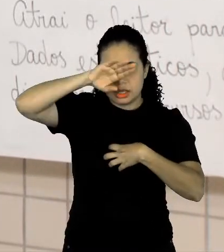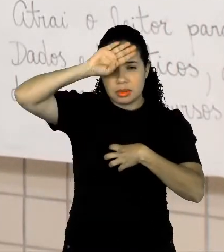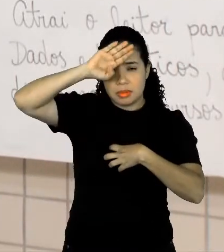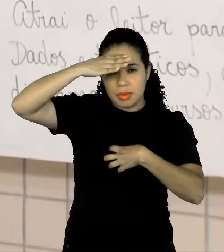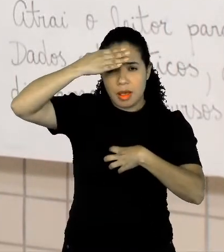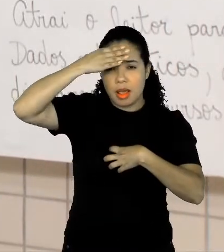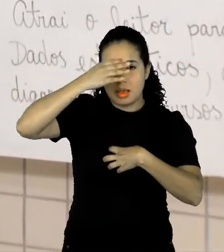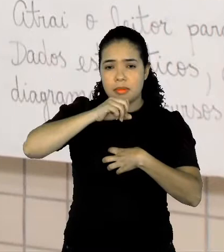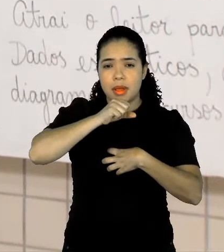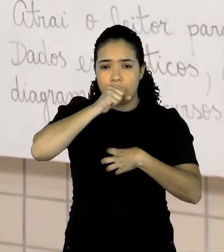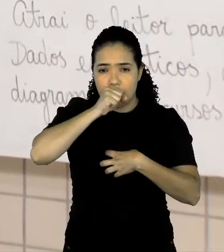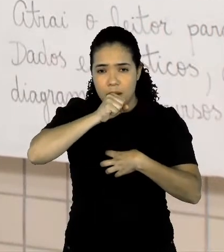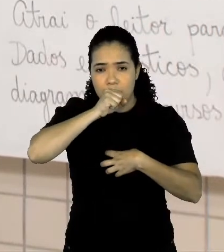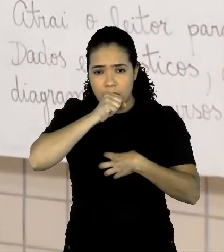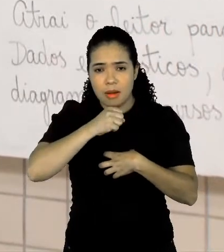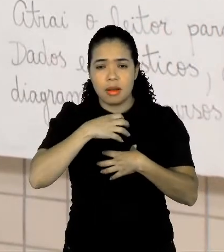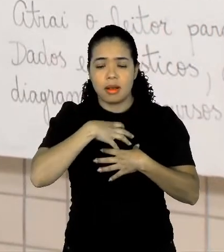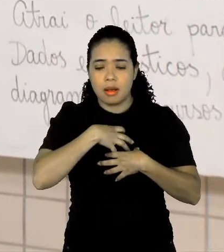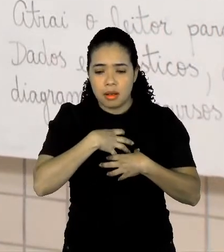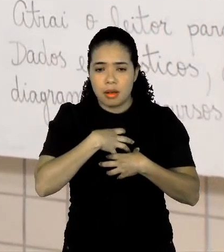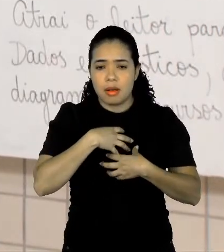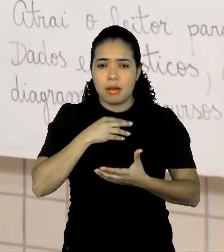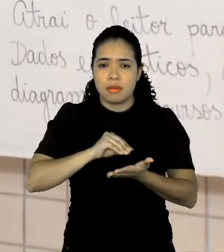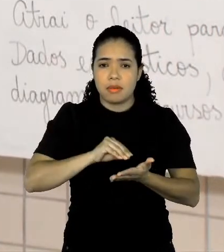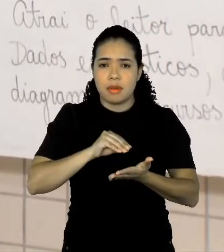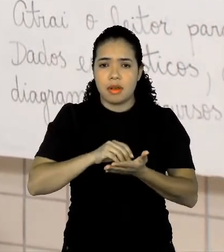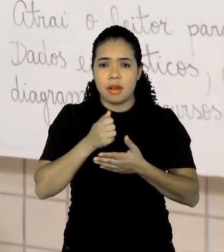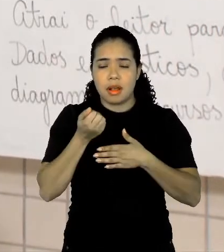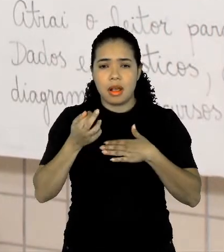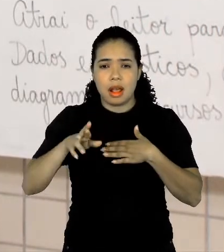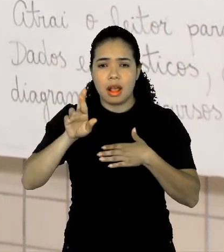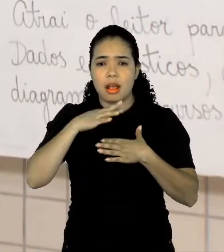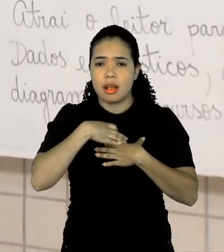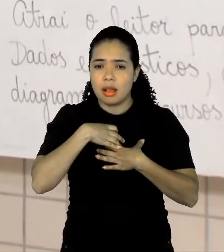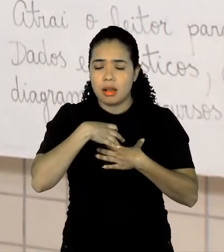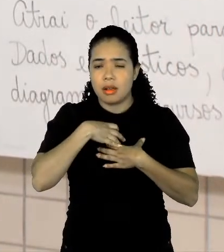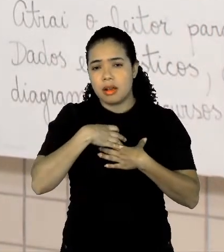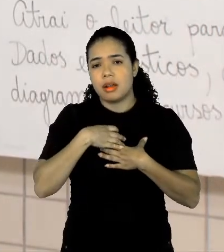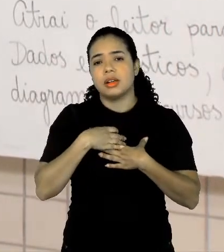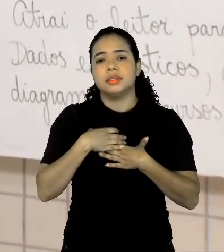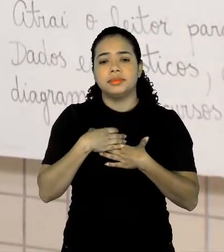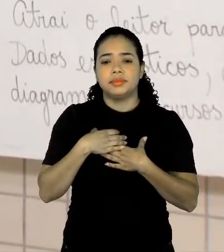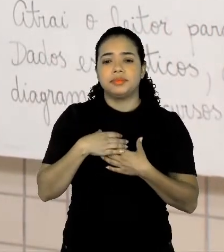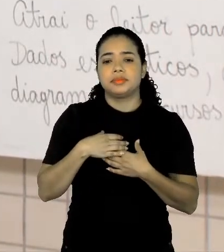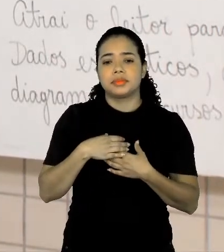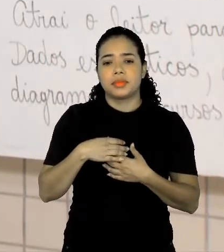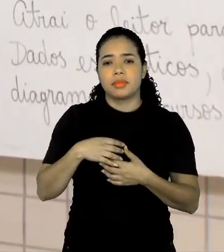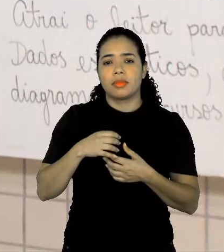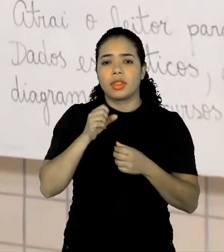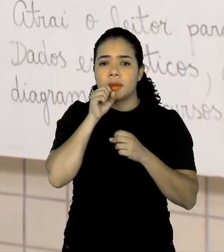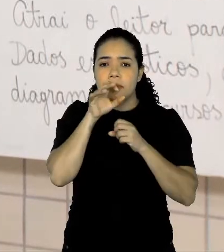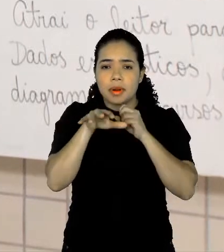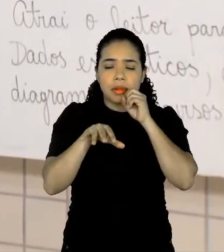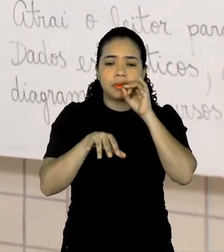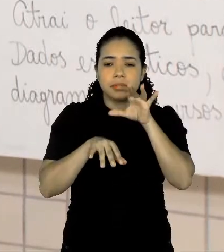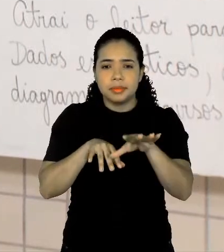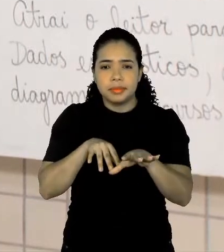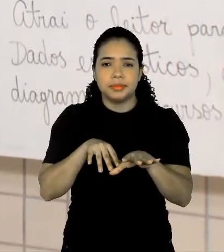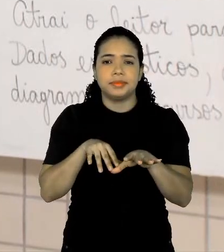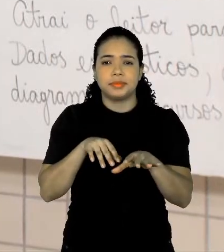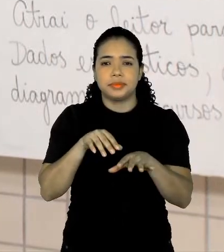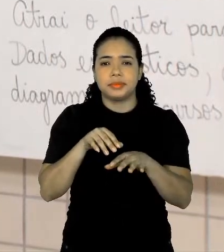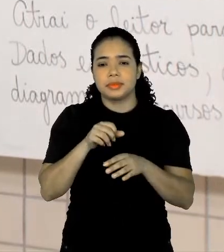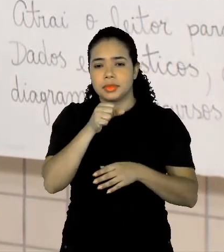de ar, dificuldade respiratória, a transmissão é por meio da tosse, espinho, saliva, a prevenção, que é